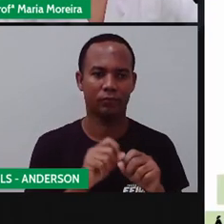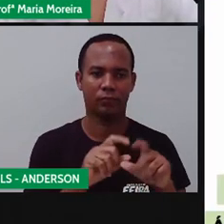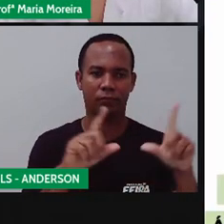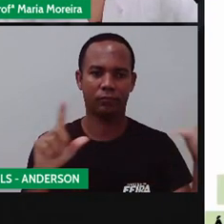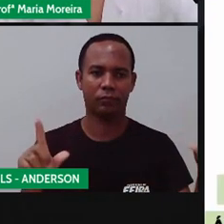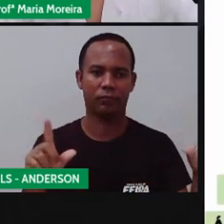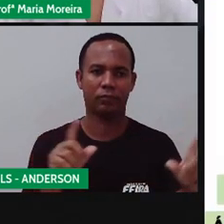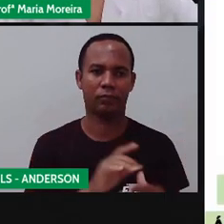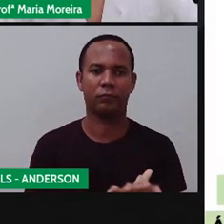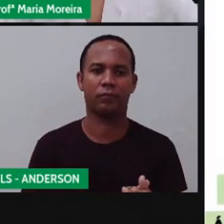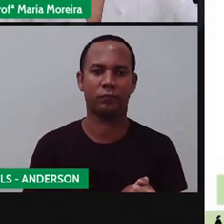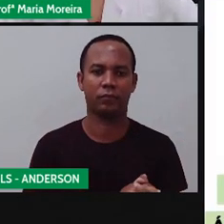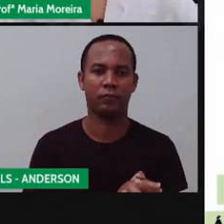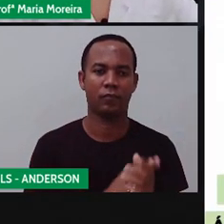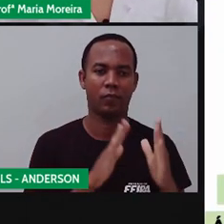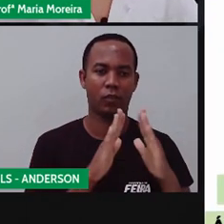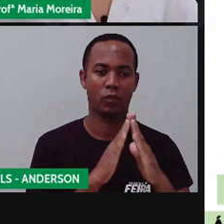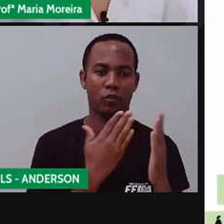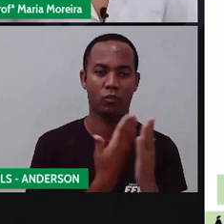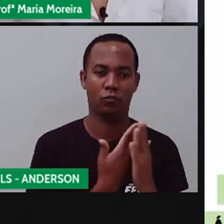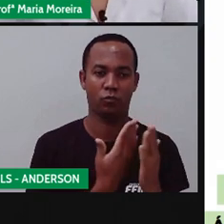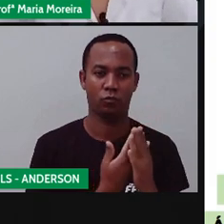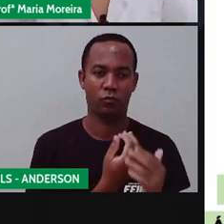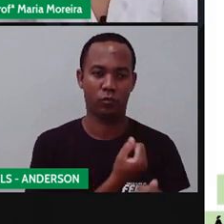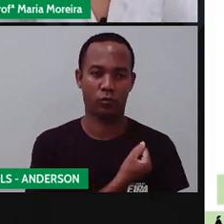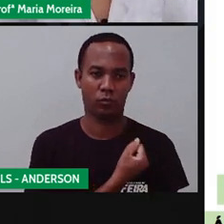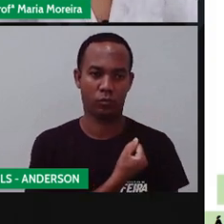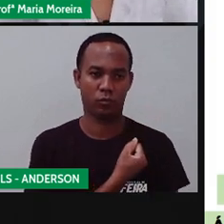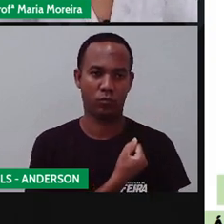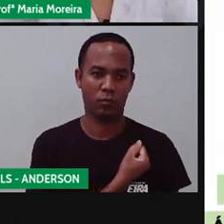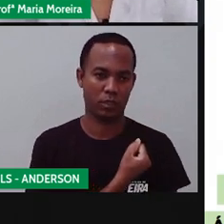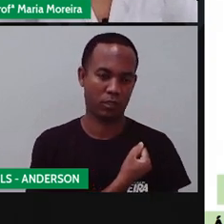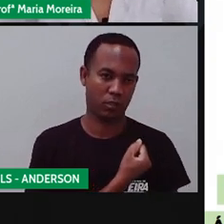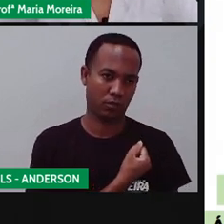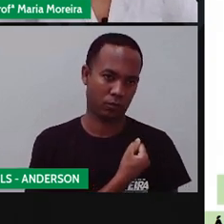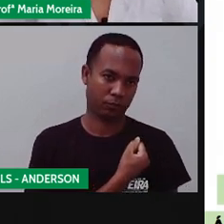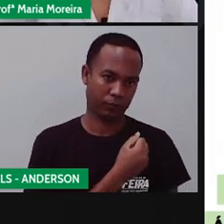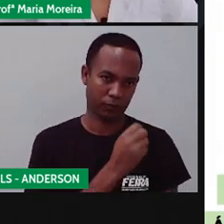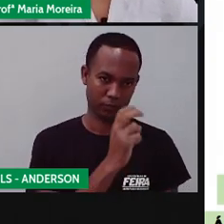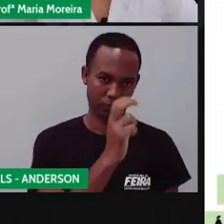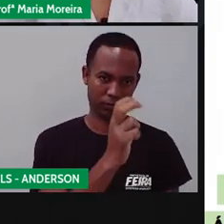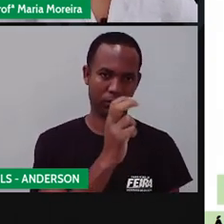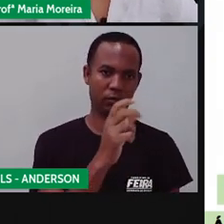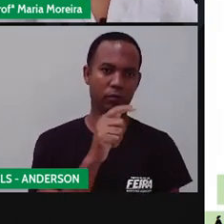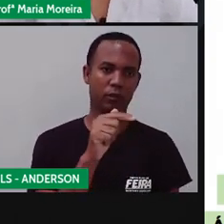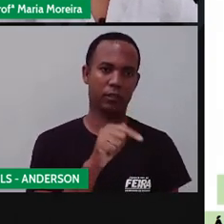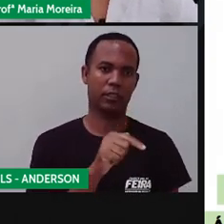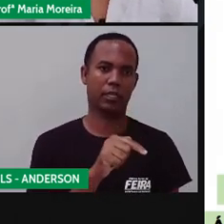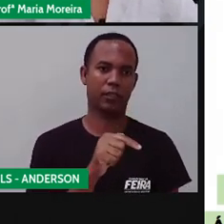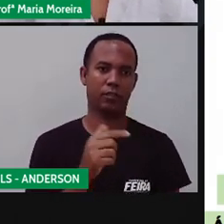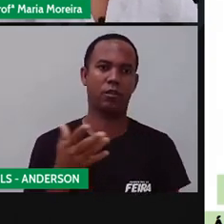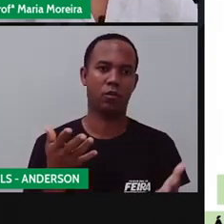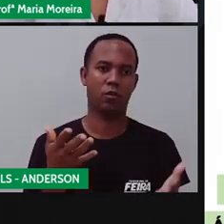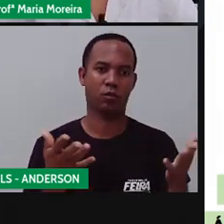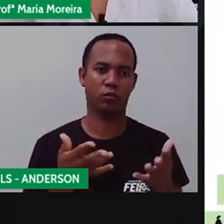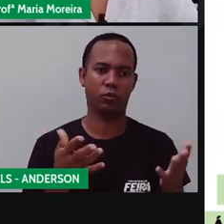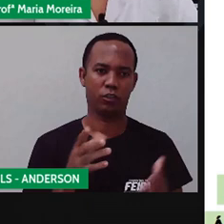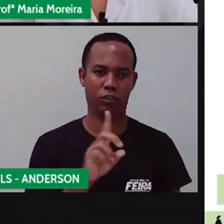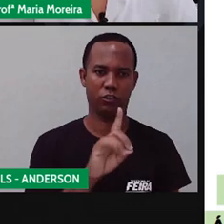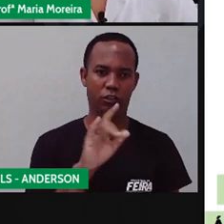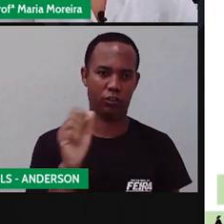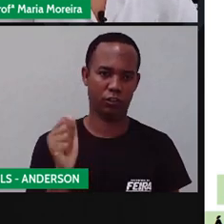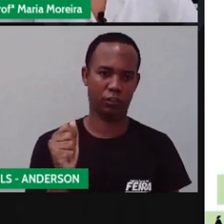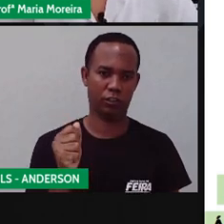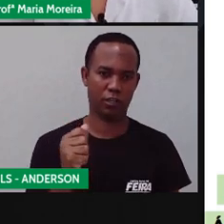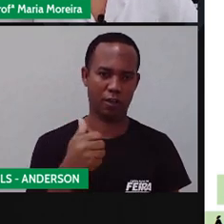lá. Nossa aula de número 57, hoje dia 21 do mês 5